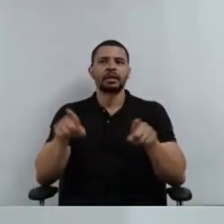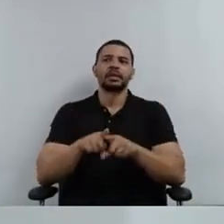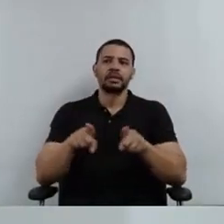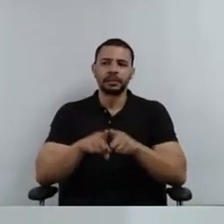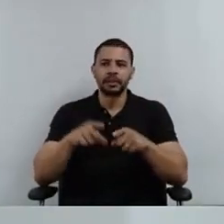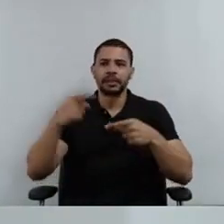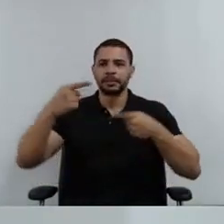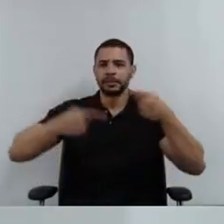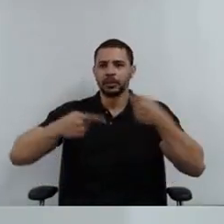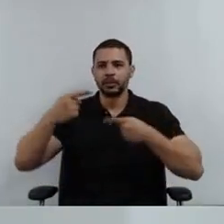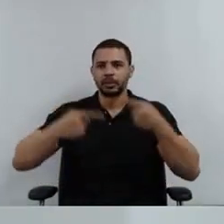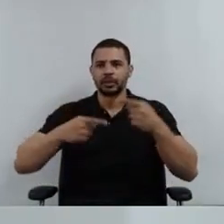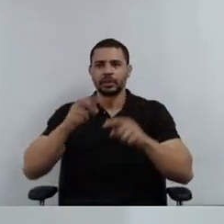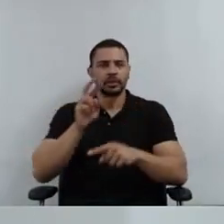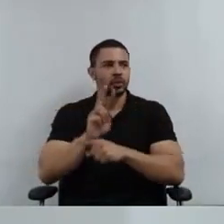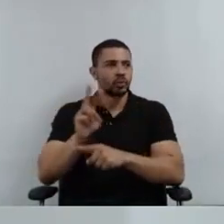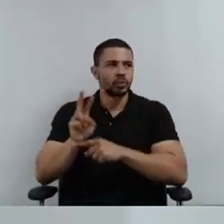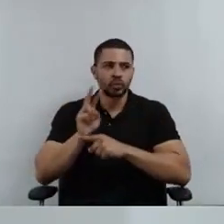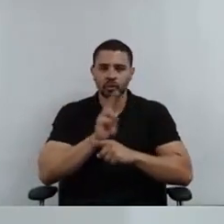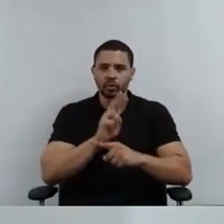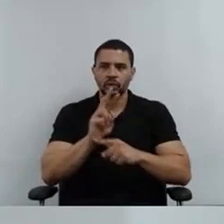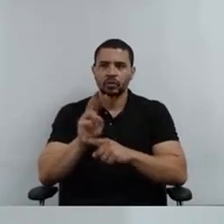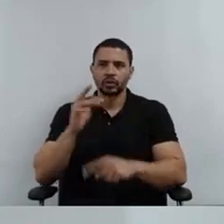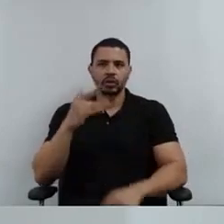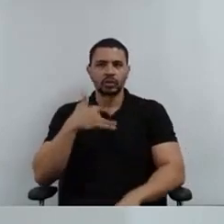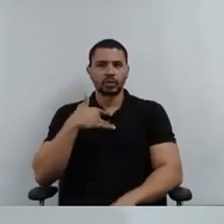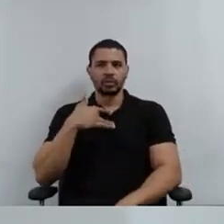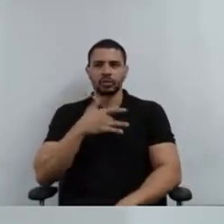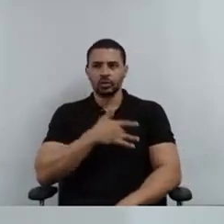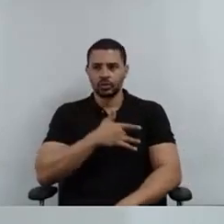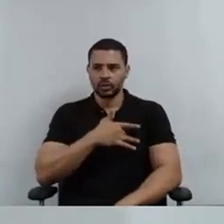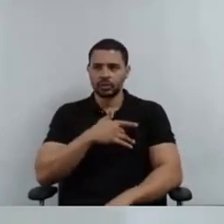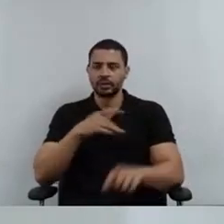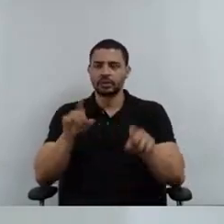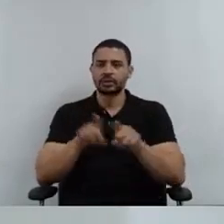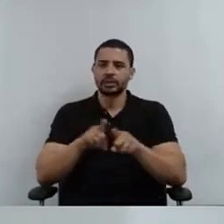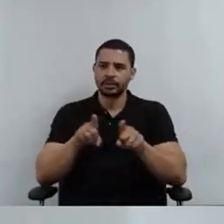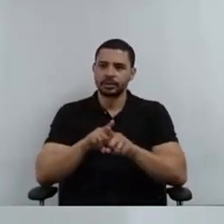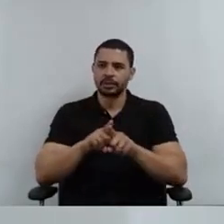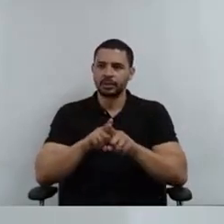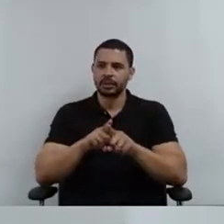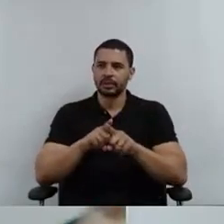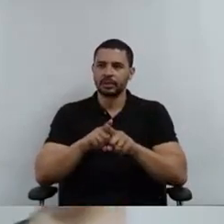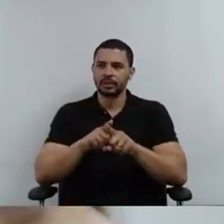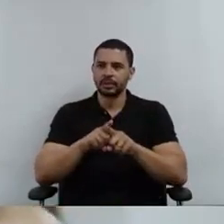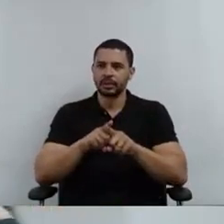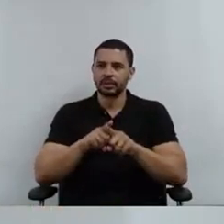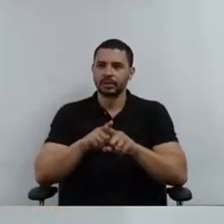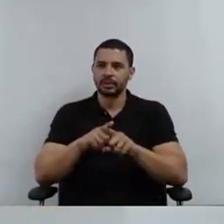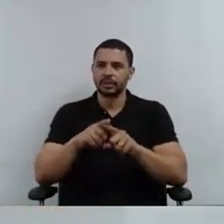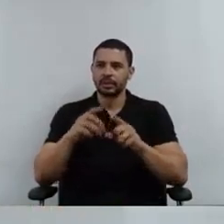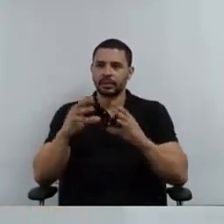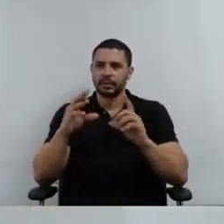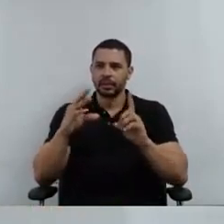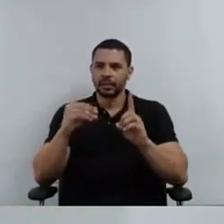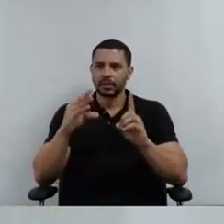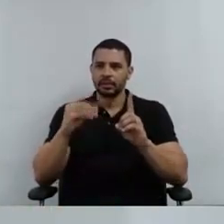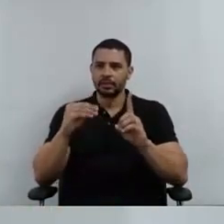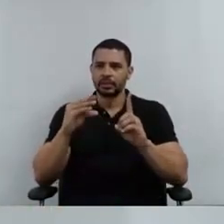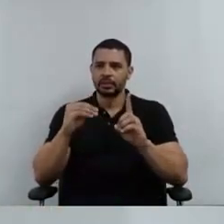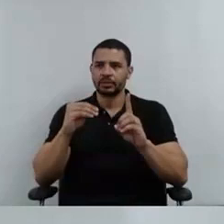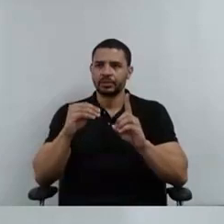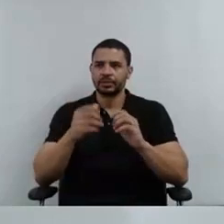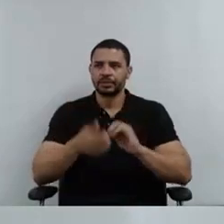de cuidado em saúde, além da política de enfrentamento ao assédio moral, que já está estabilizada aqui na